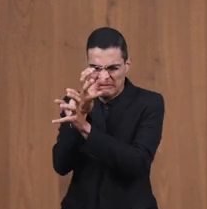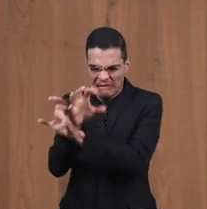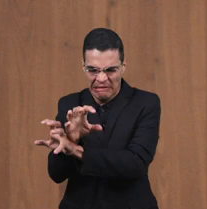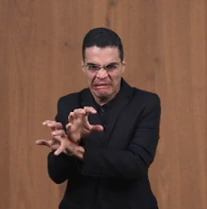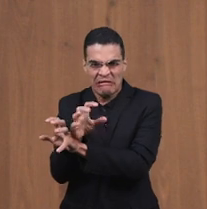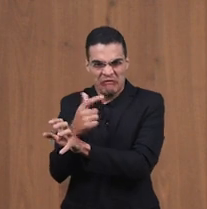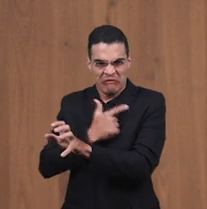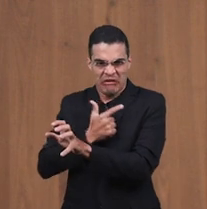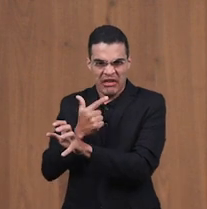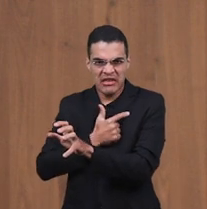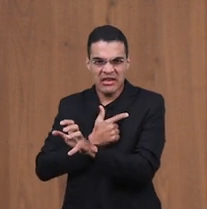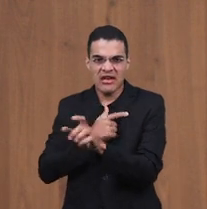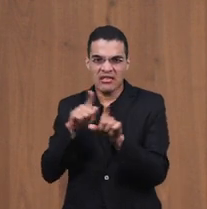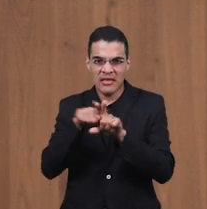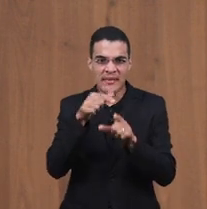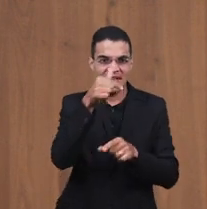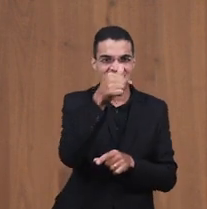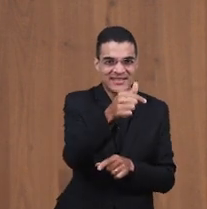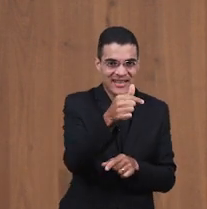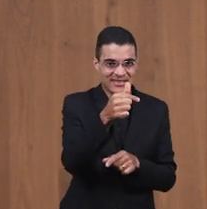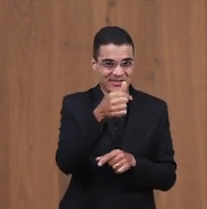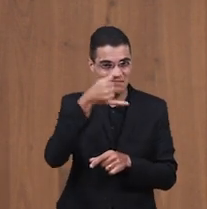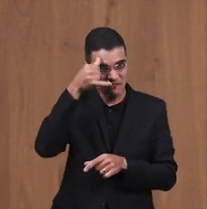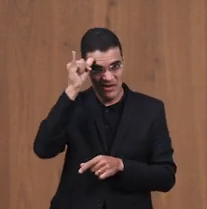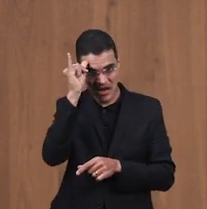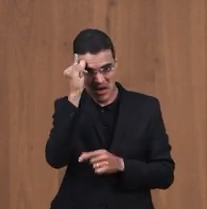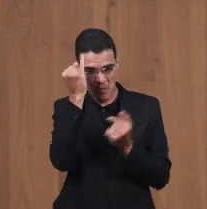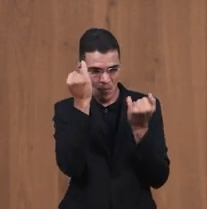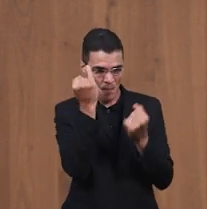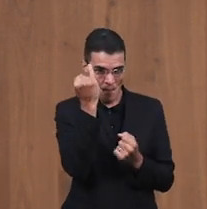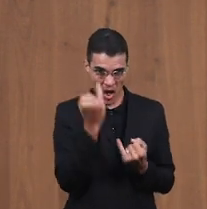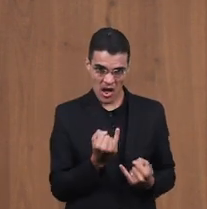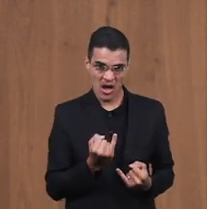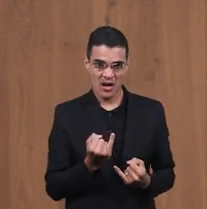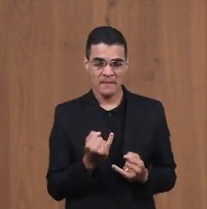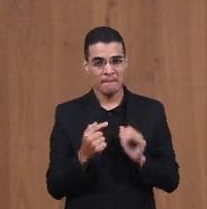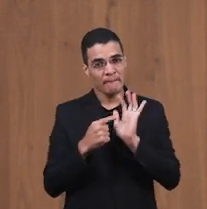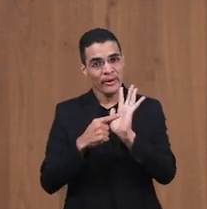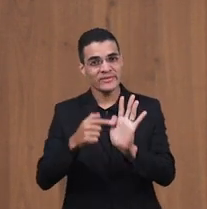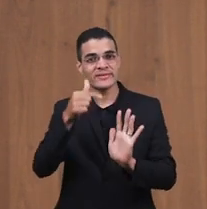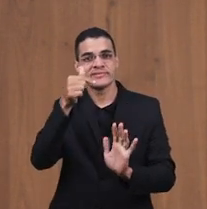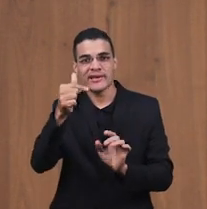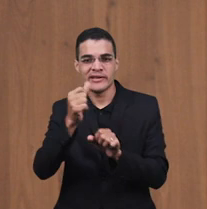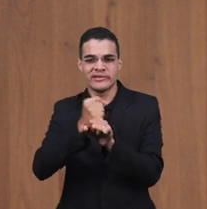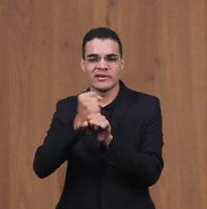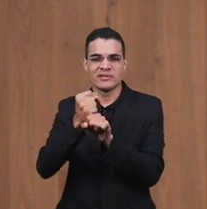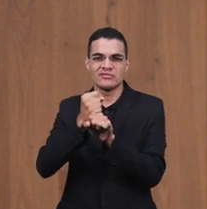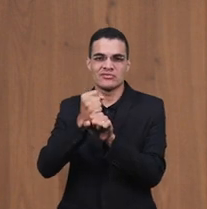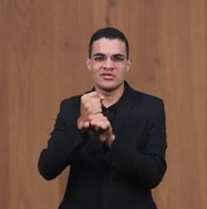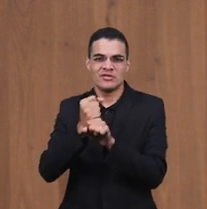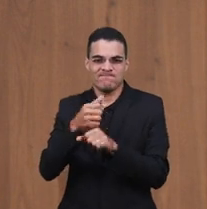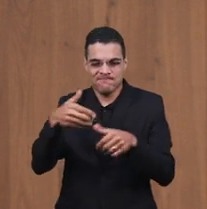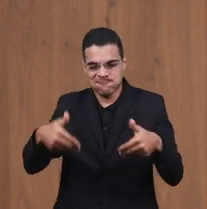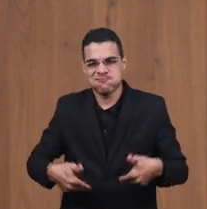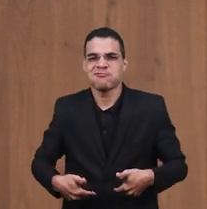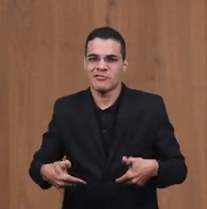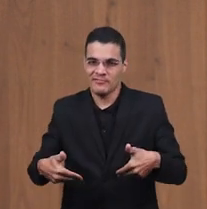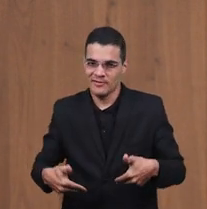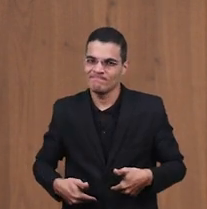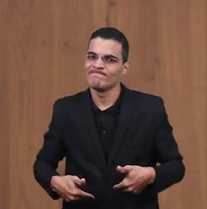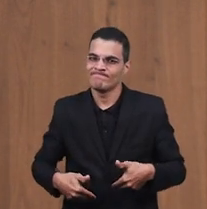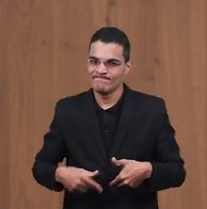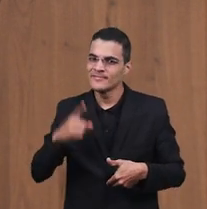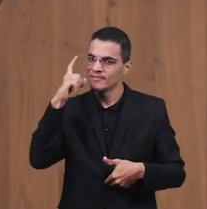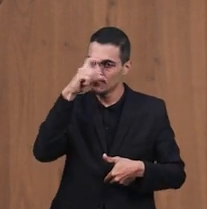mirradas E as vacas magras Falam de sete anos De muita fome E eu vou aconselhar o